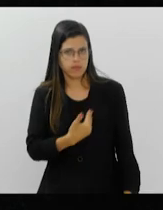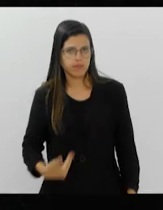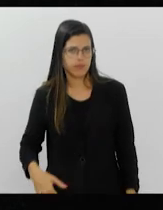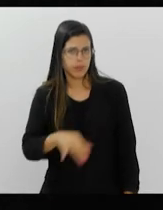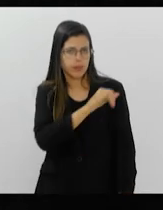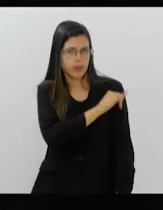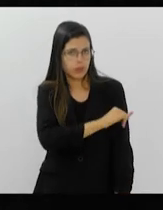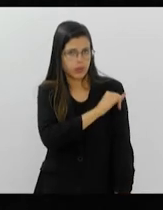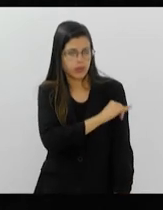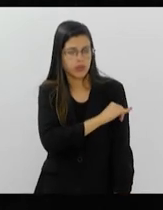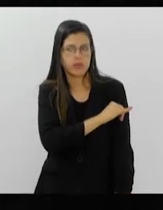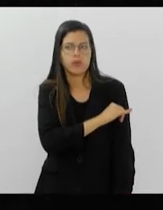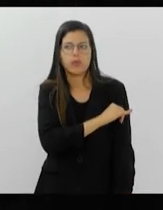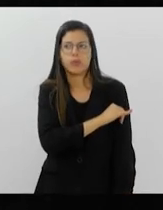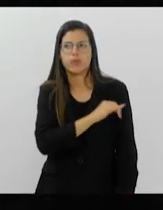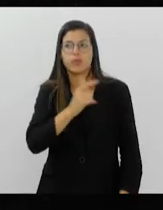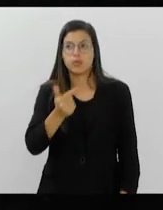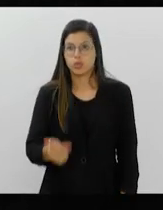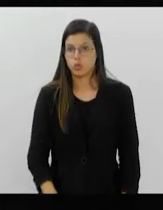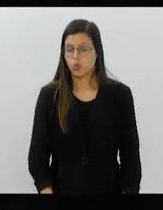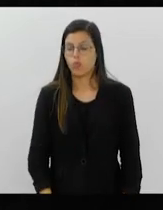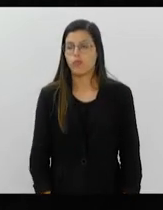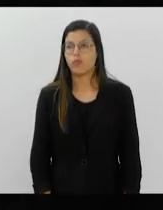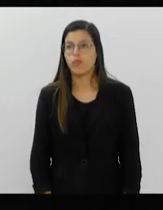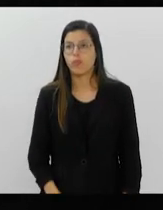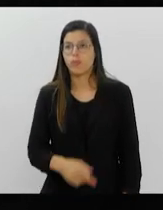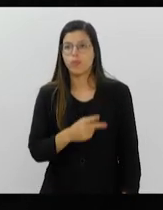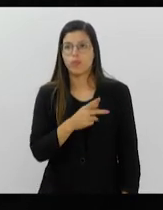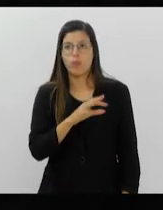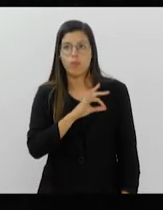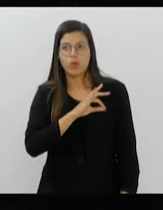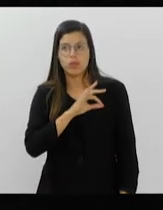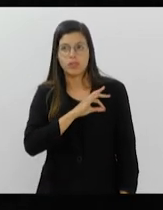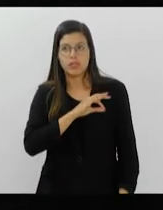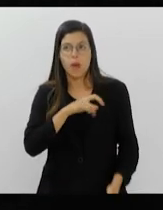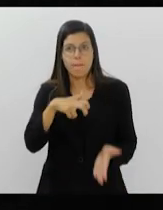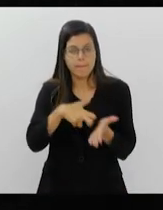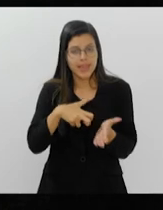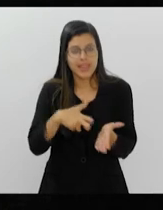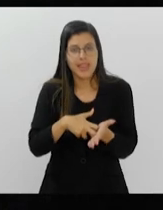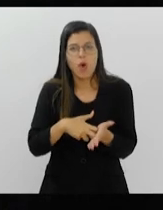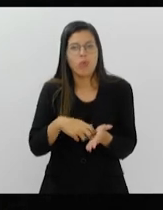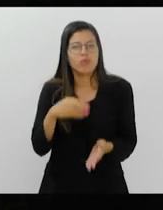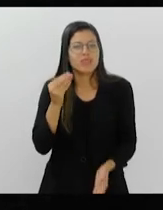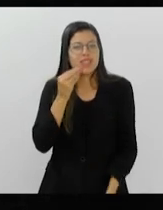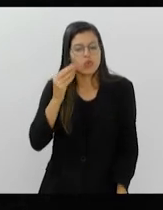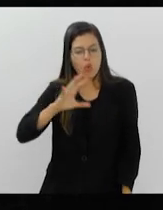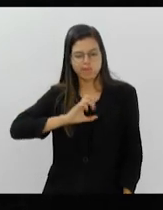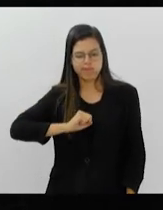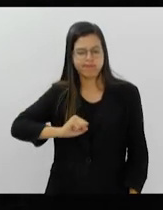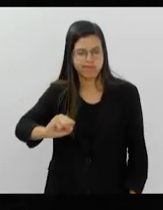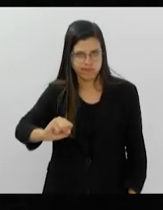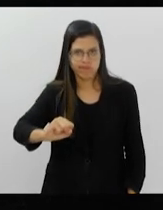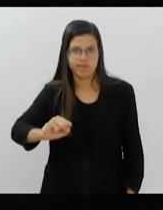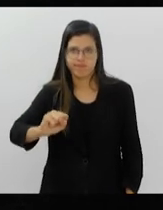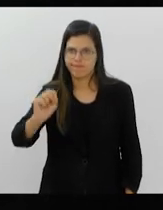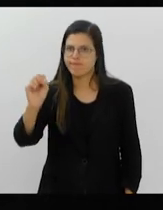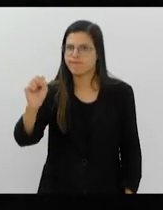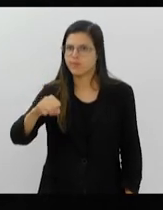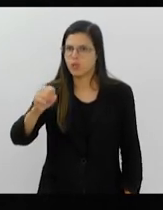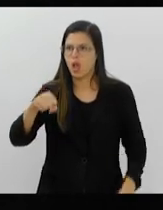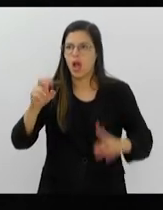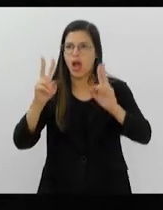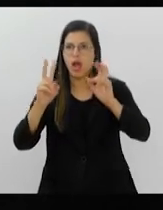de Janeiro, mais uma vez, um policial penal tentou tirar a sua vida, sim, suicídio, é o assunto que